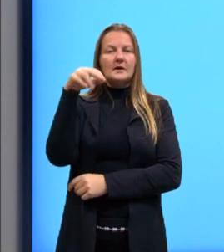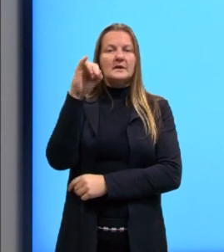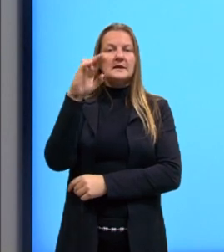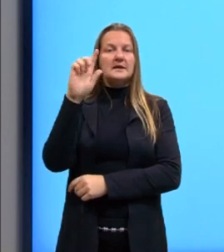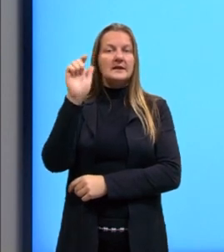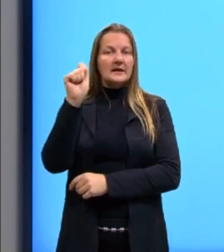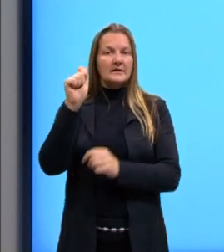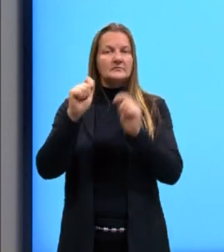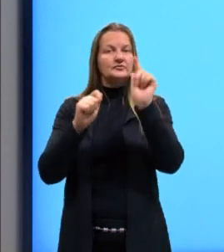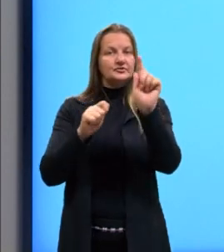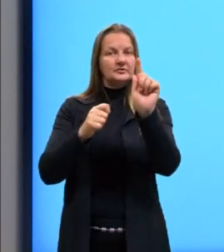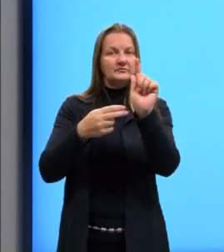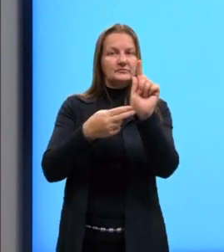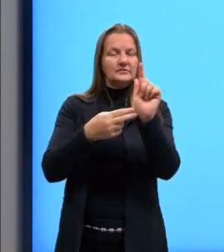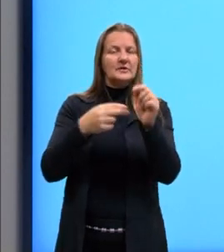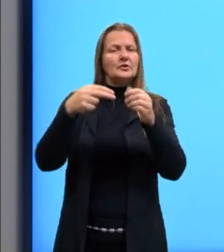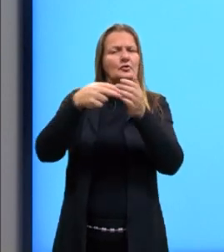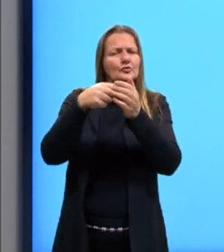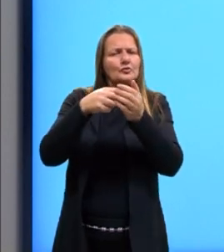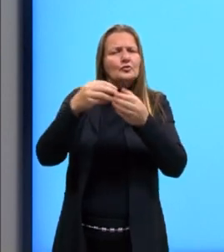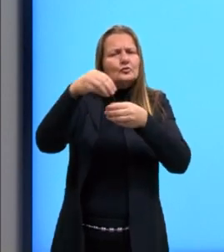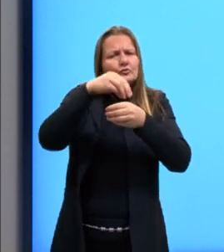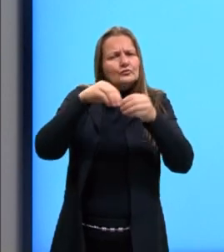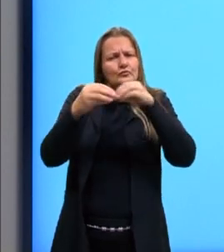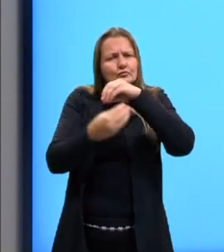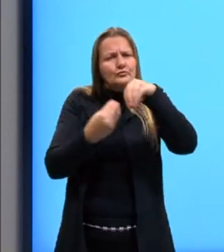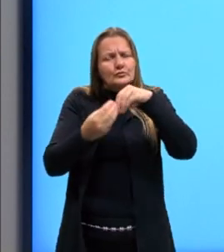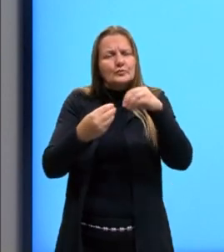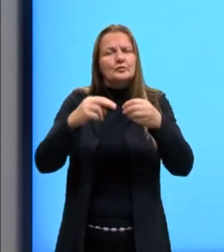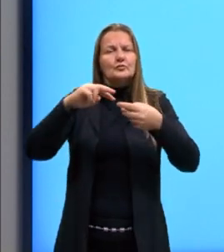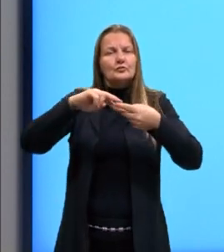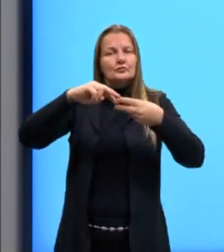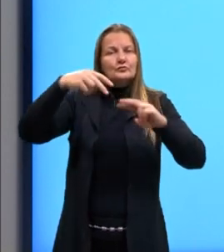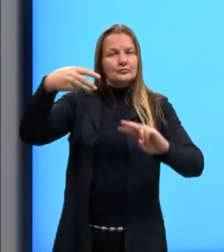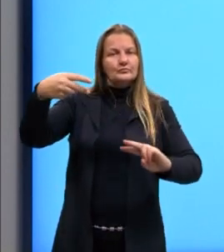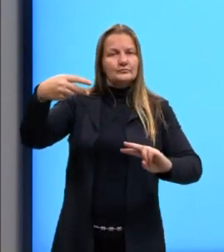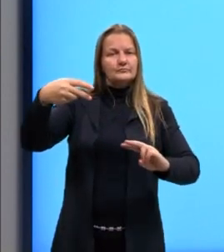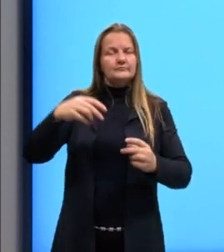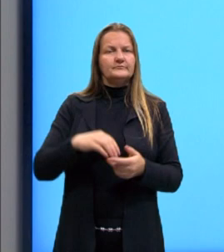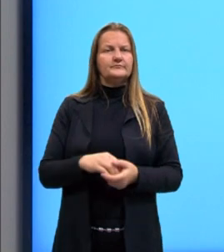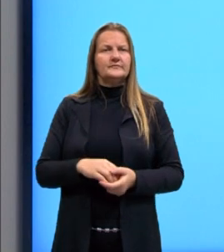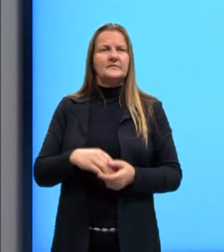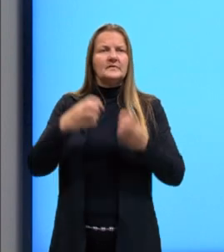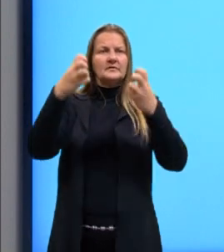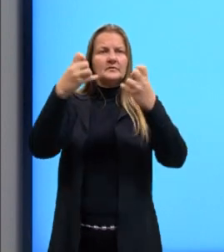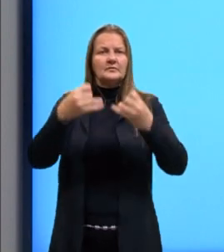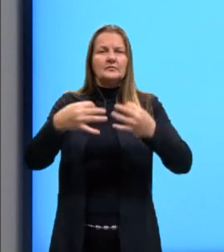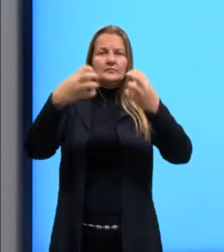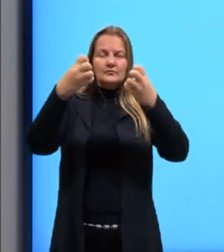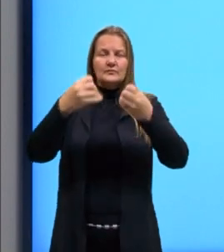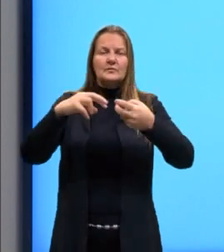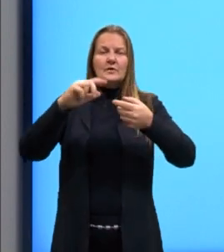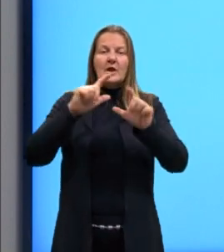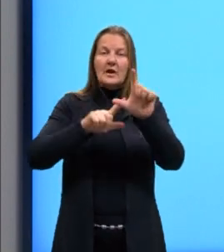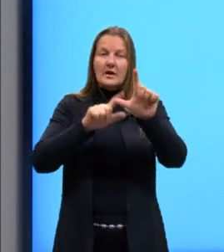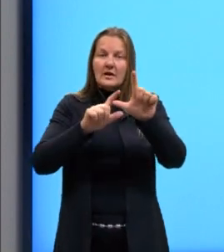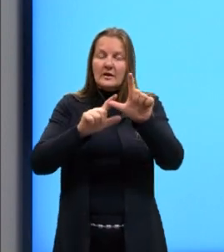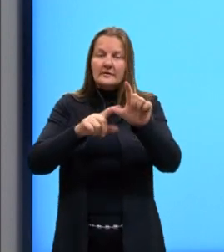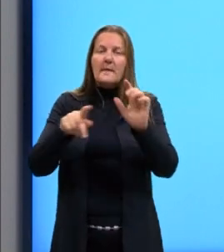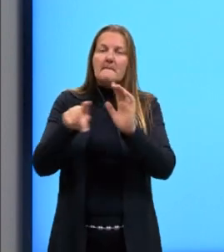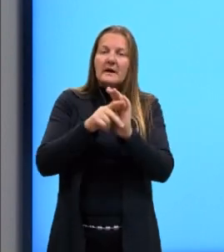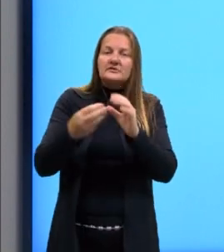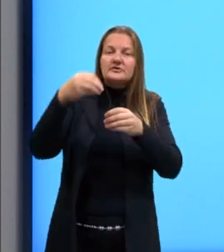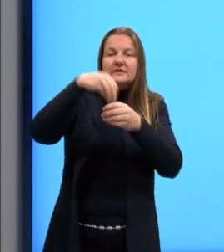são nucleotídeos que compõem o DNA. Quando eu estiver falando delas, dessas letras, são as